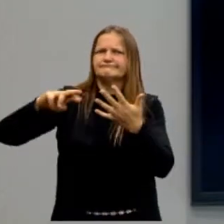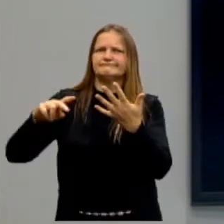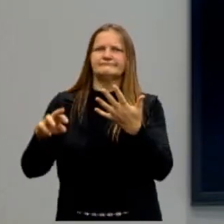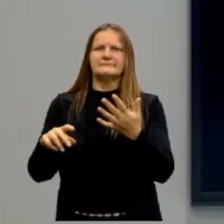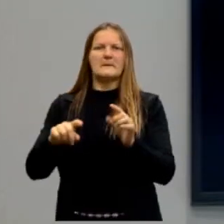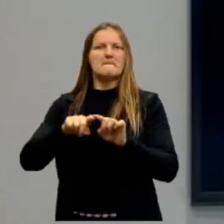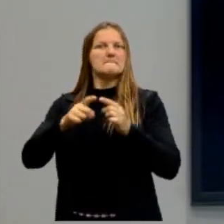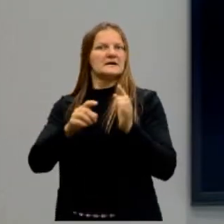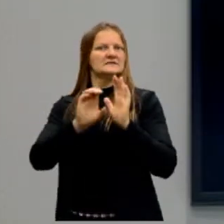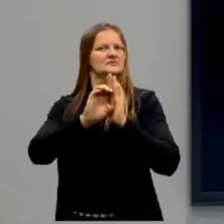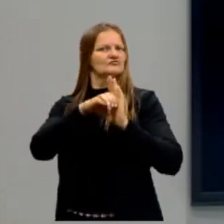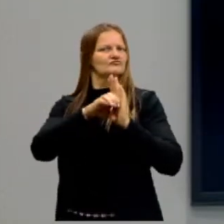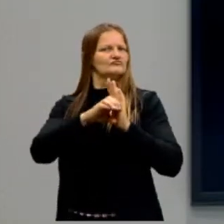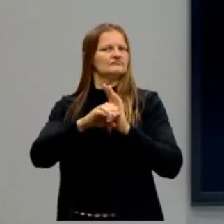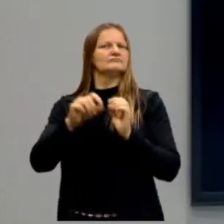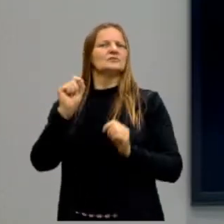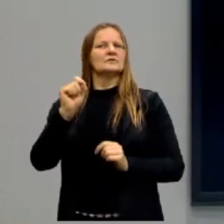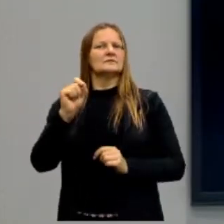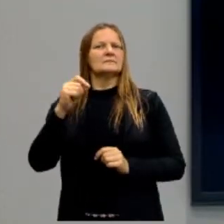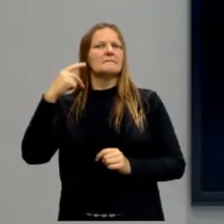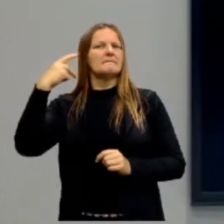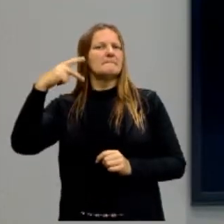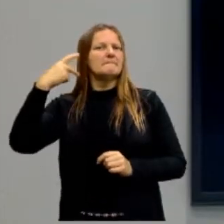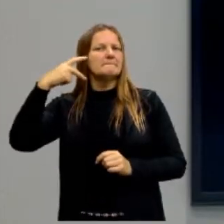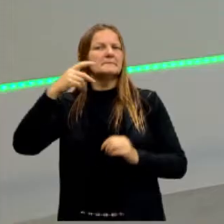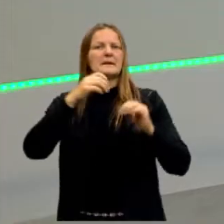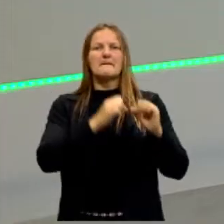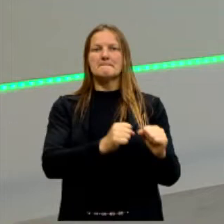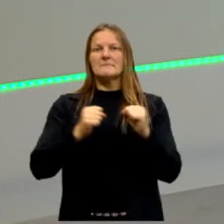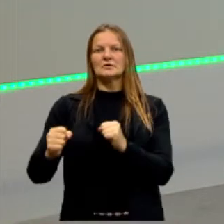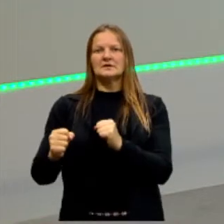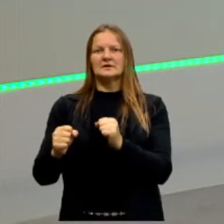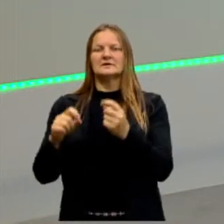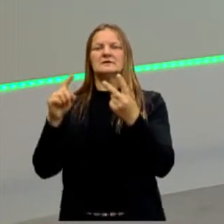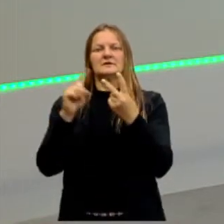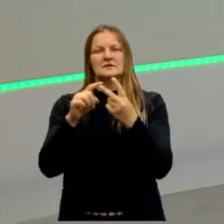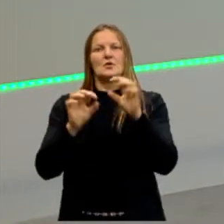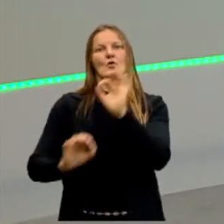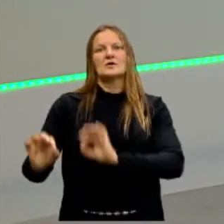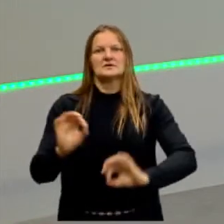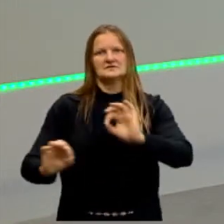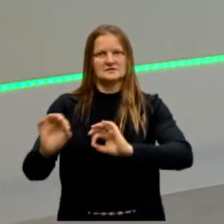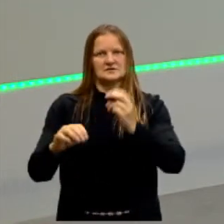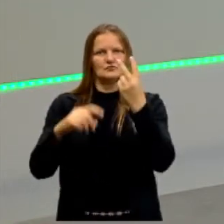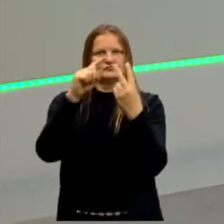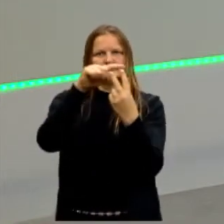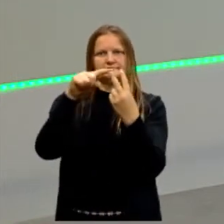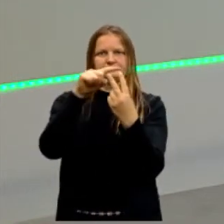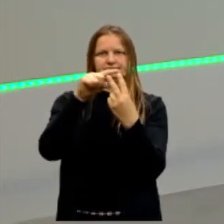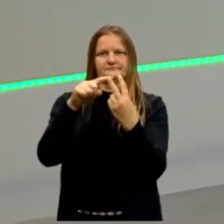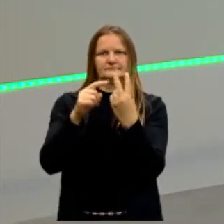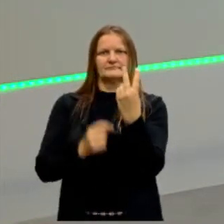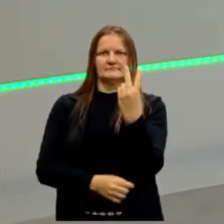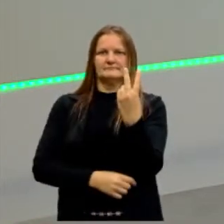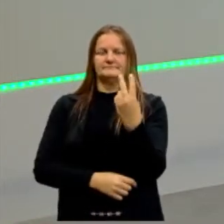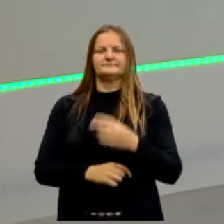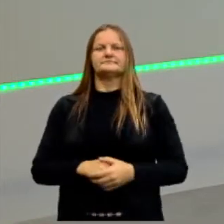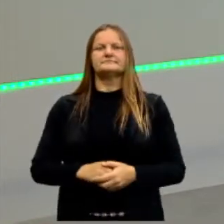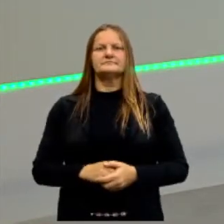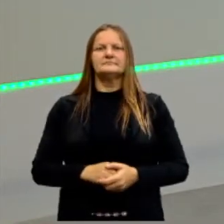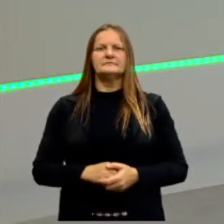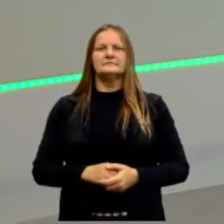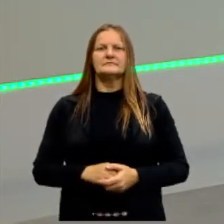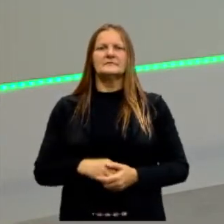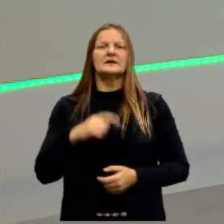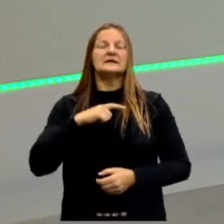definição, ela remete a ideias como poder e organização. Poder e organização. Deriva